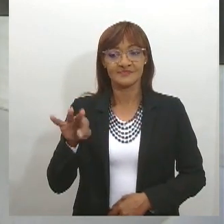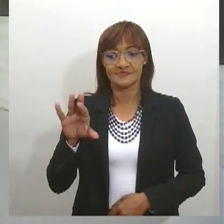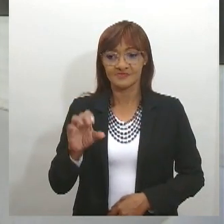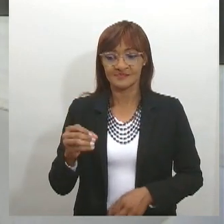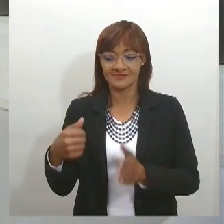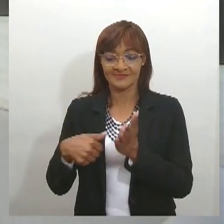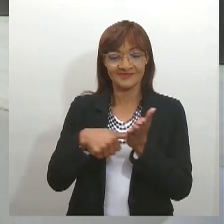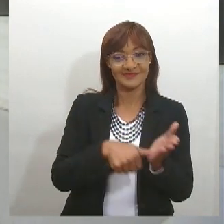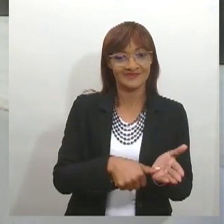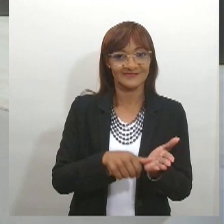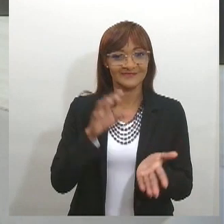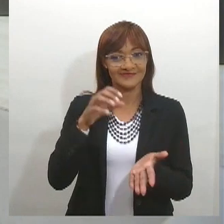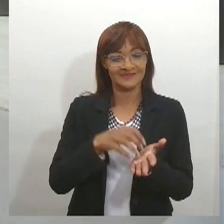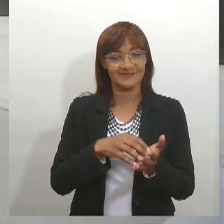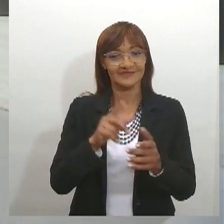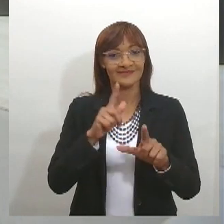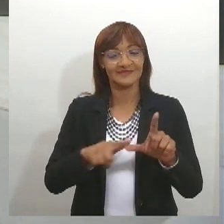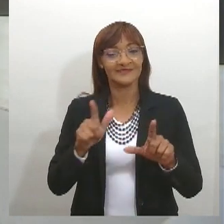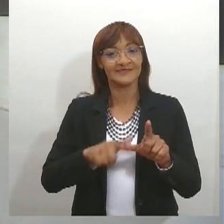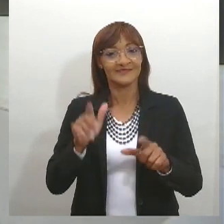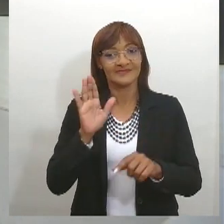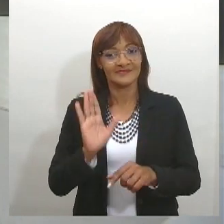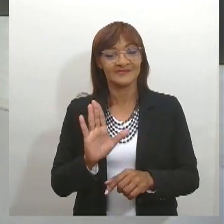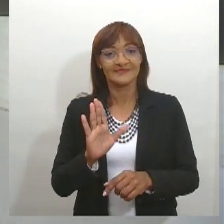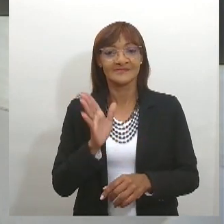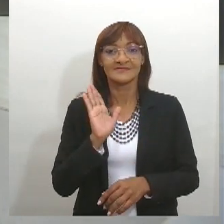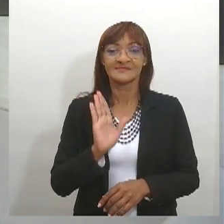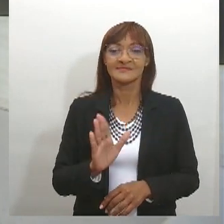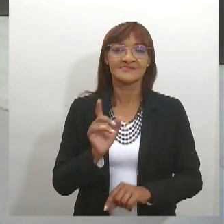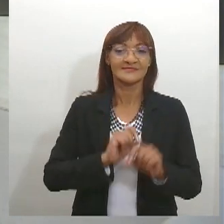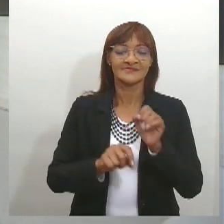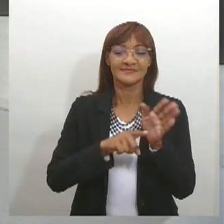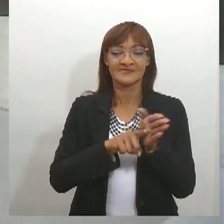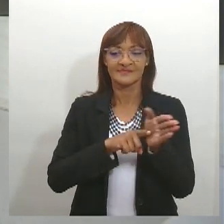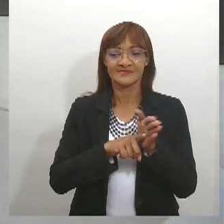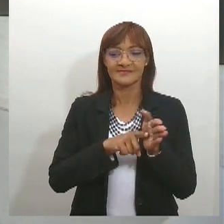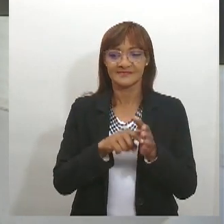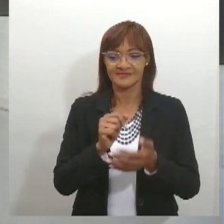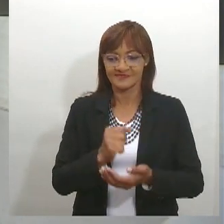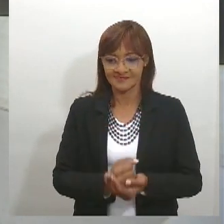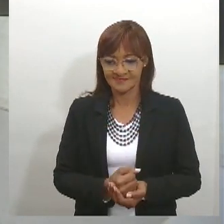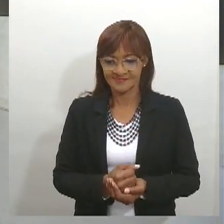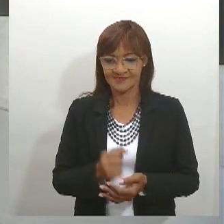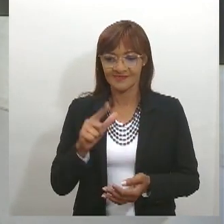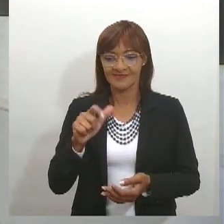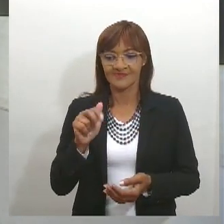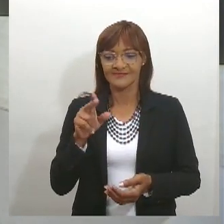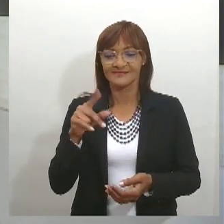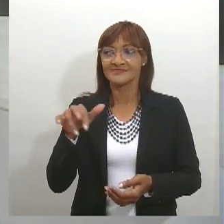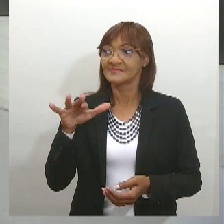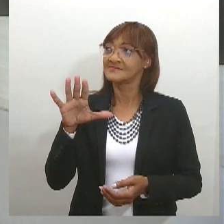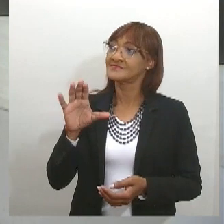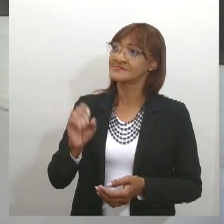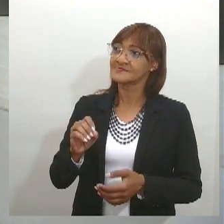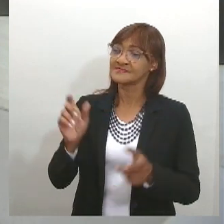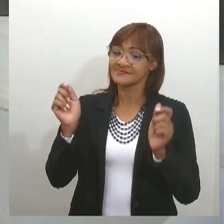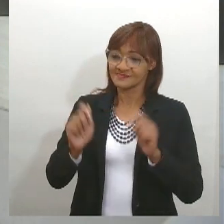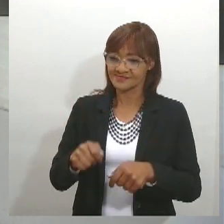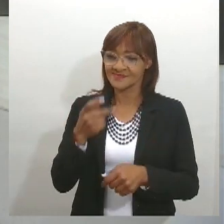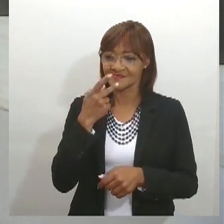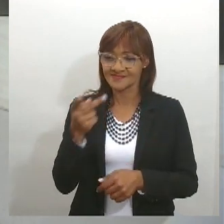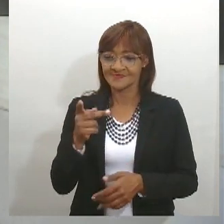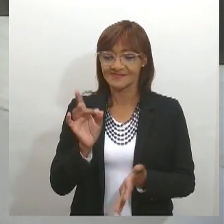e pesquisador da vida de Laudelino Freire. A gente pode dizer que a gente está falando, nada mais, nada menos de um dos grandes